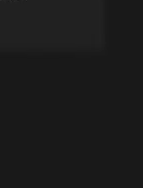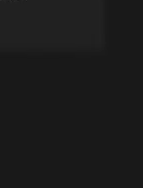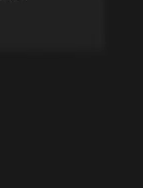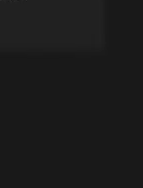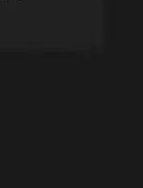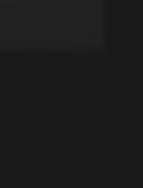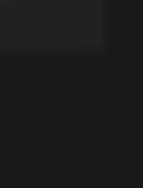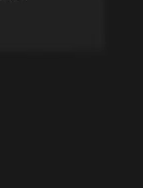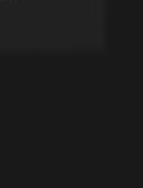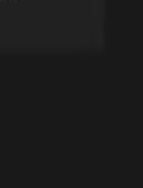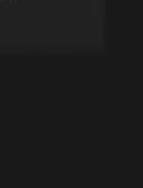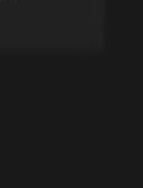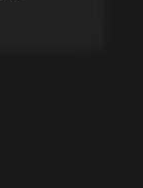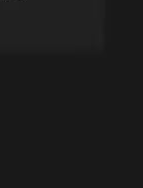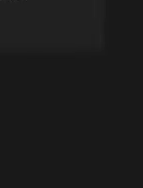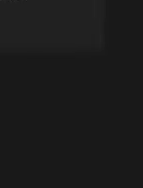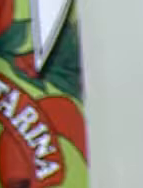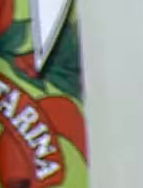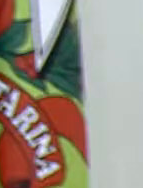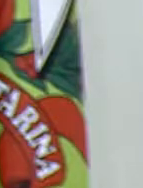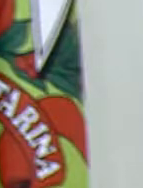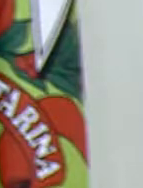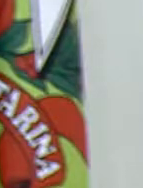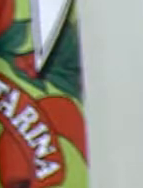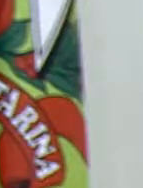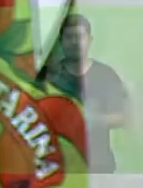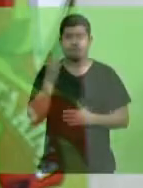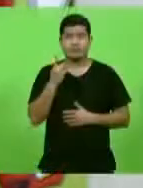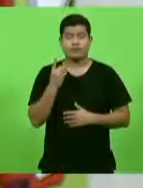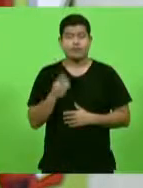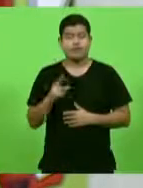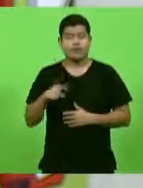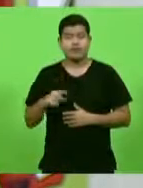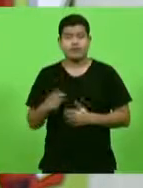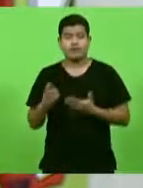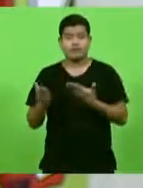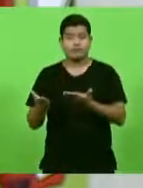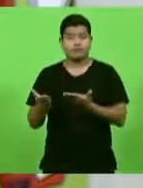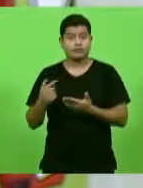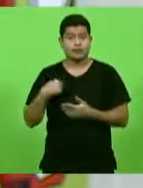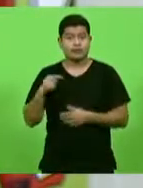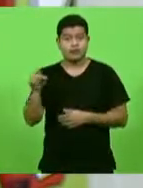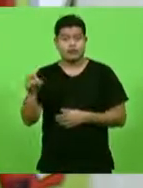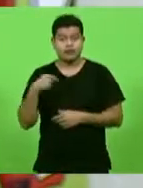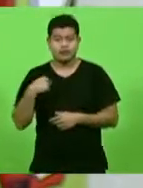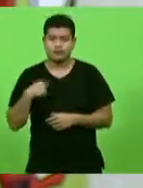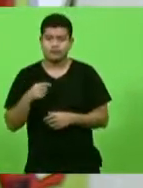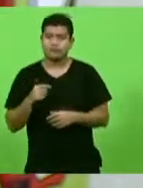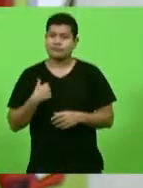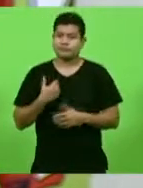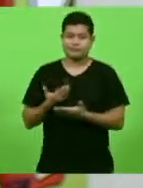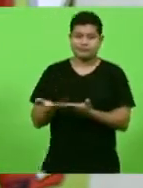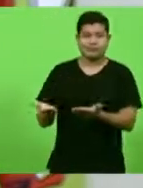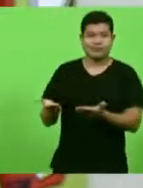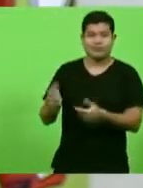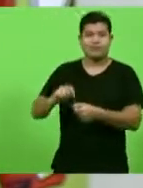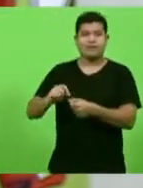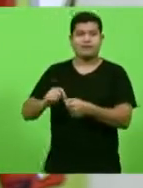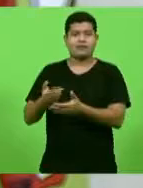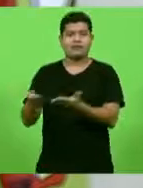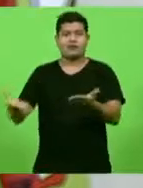Bom, nobres deputados, é isso que eles estão fazendo com esses animais de uma forma muito